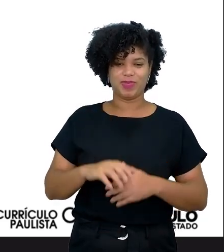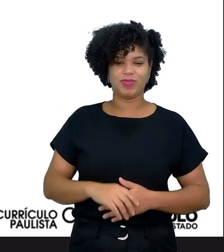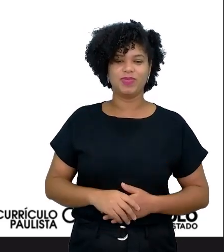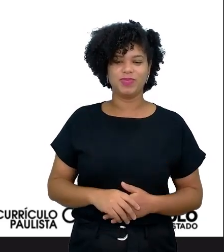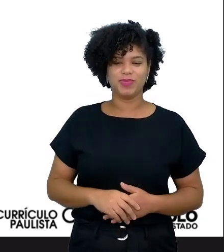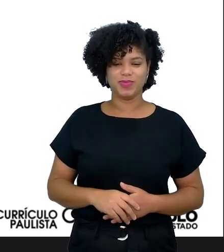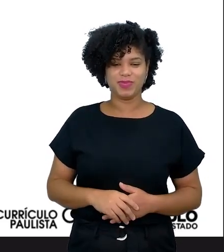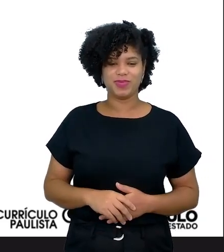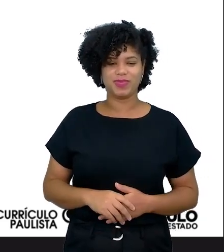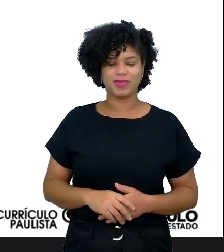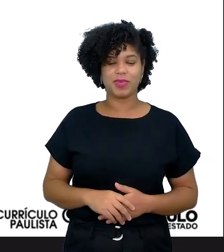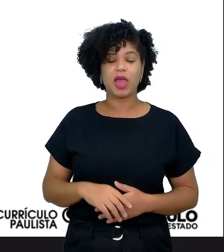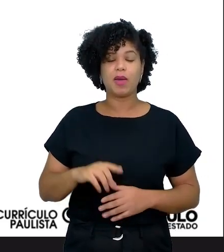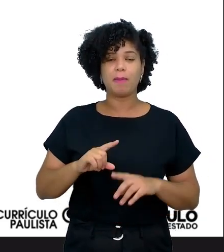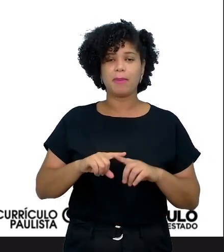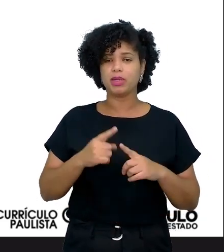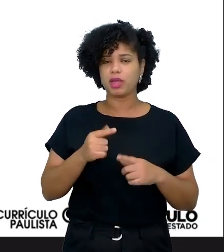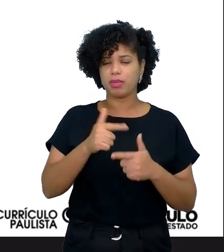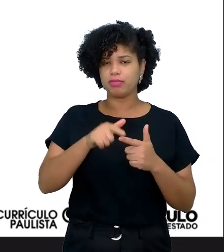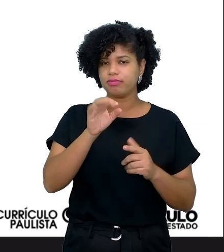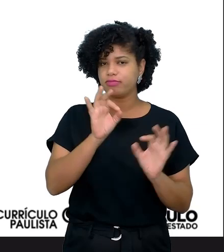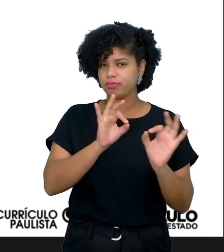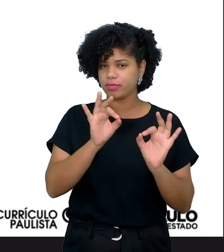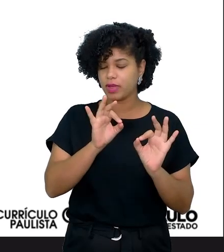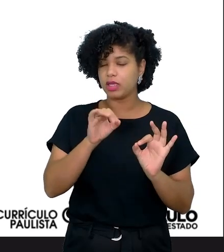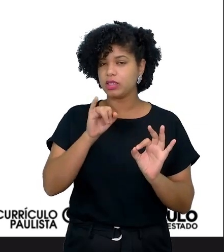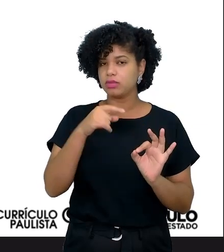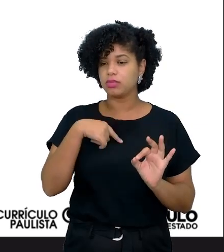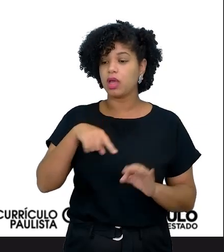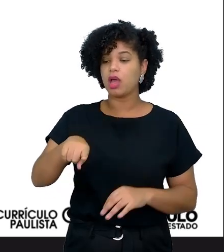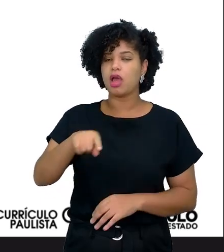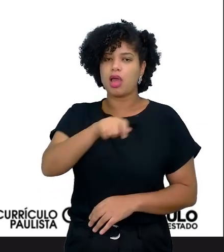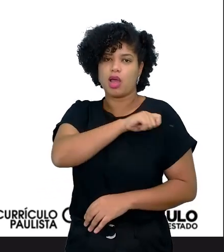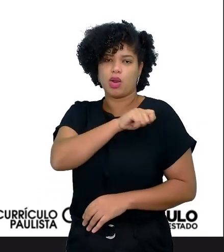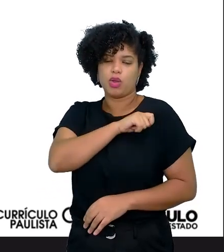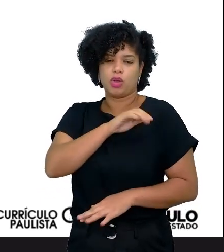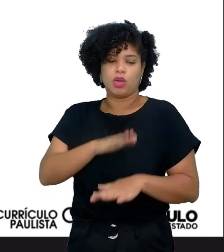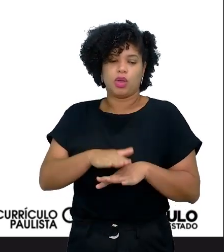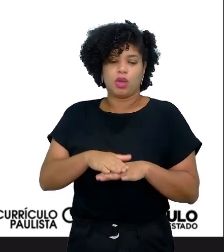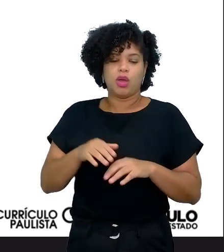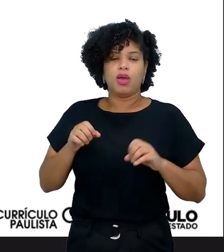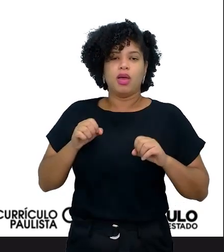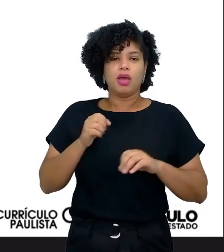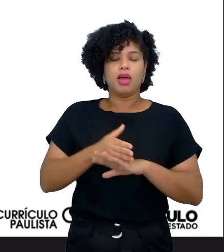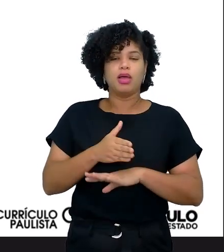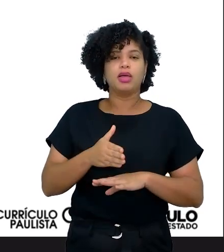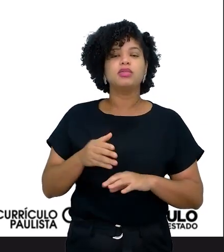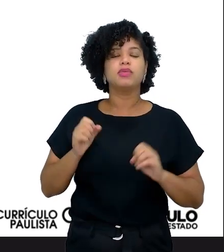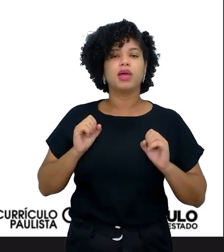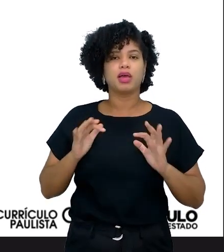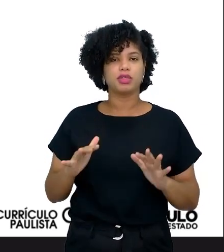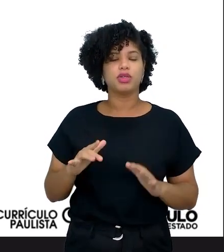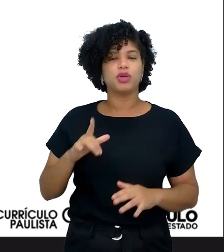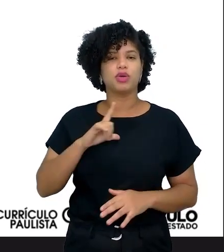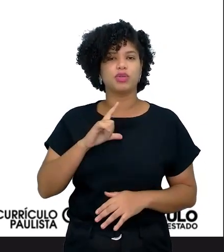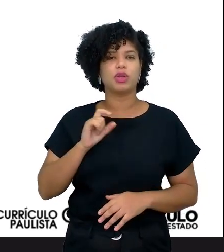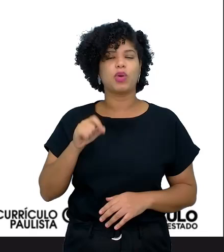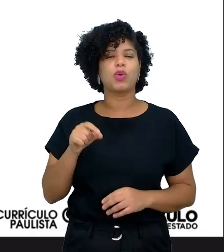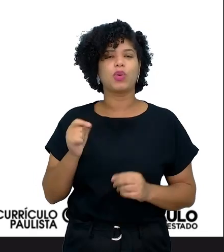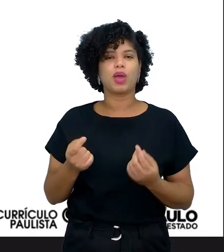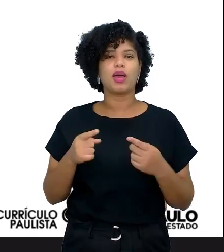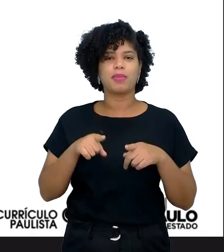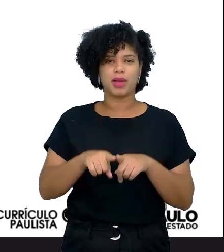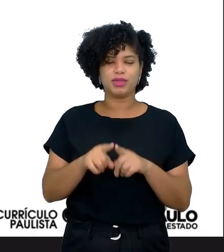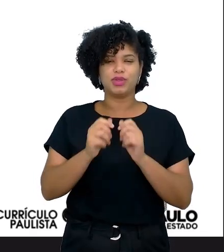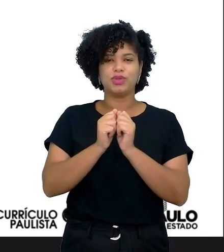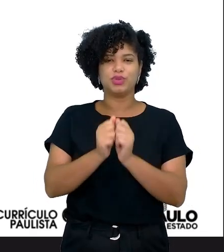de lixo, né? Não tem problema. Se a gente quer o aluno na posição ativa, então a gente tem que trabalhar nesse regime do quê? De parceria, aprender